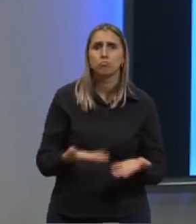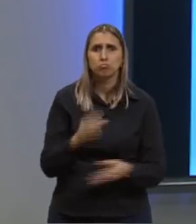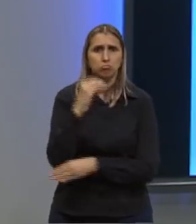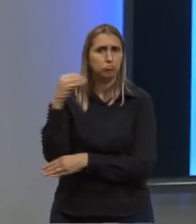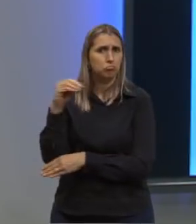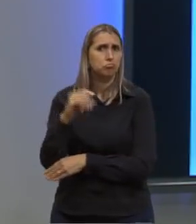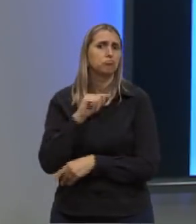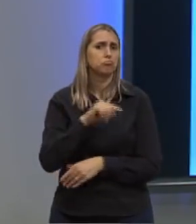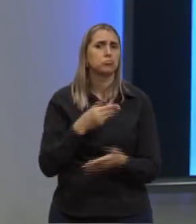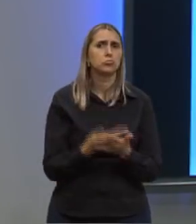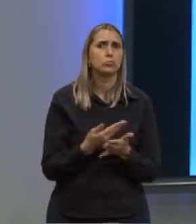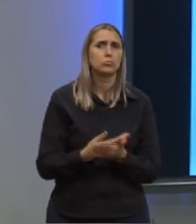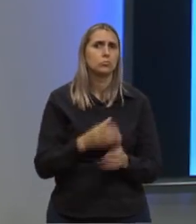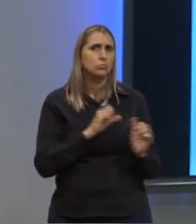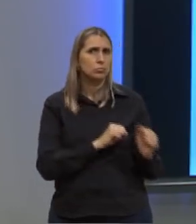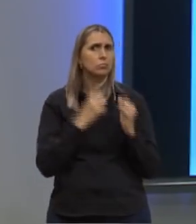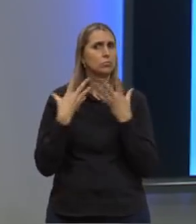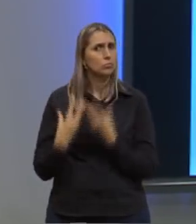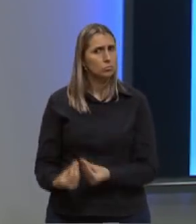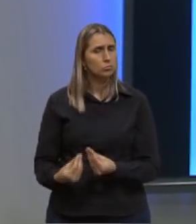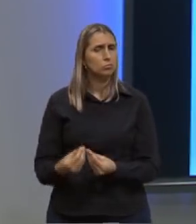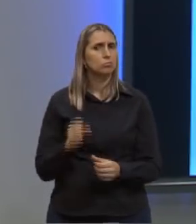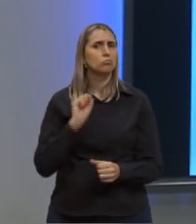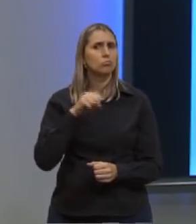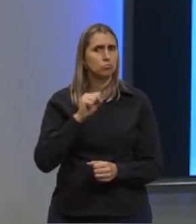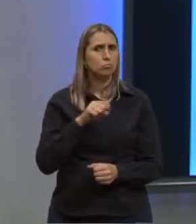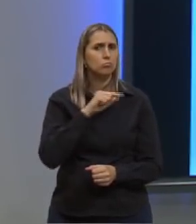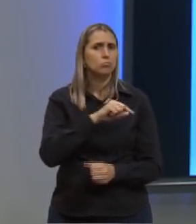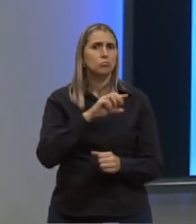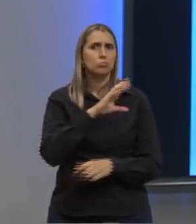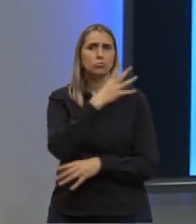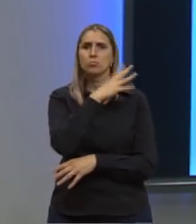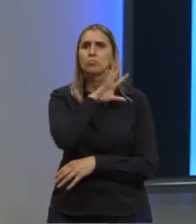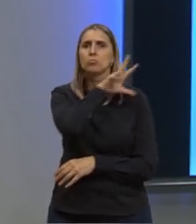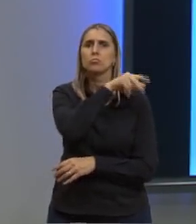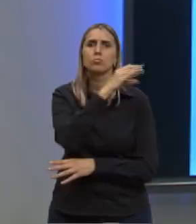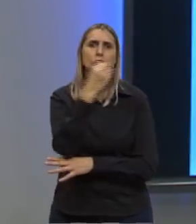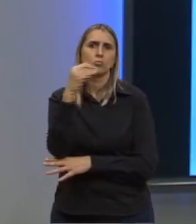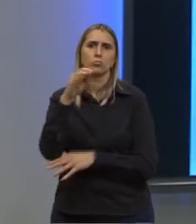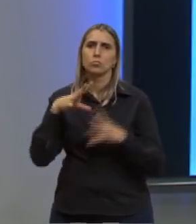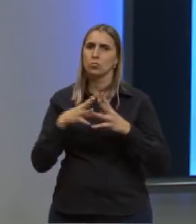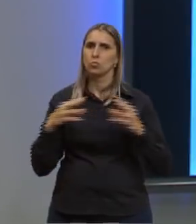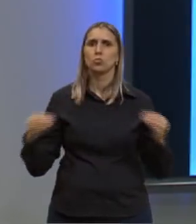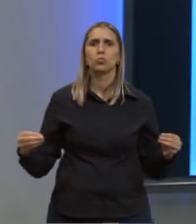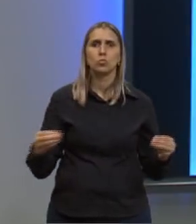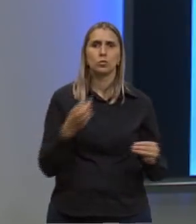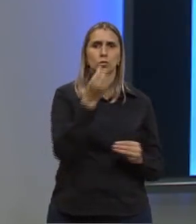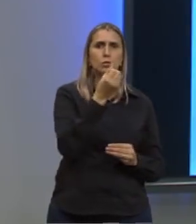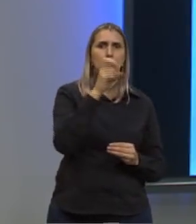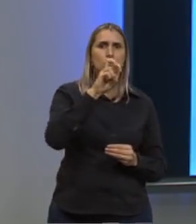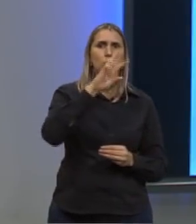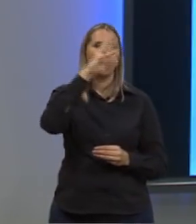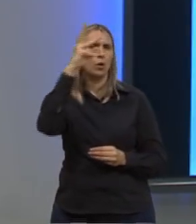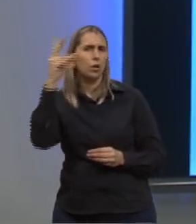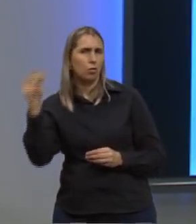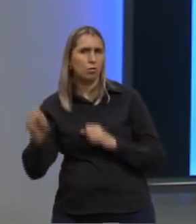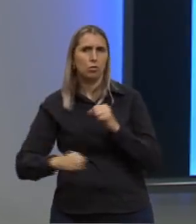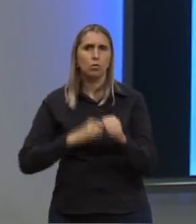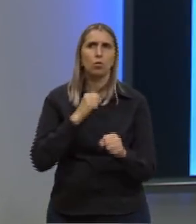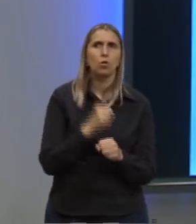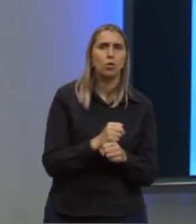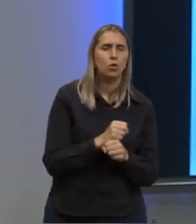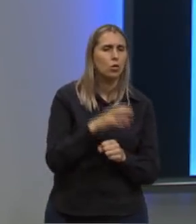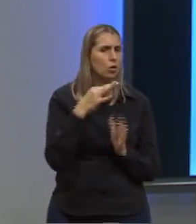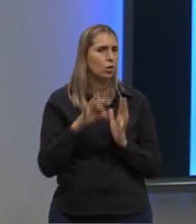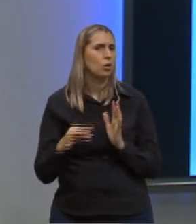Estes estudos permitem afirmar que estes animais foram extintos há cerca de 65 milhões de anos. Uma